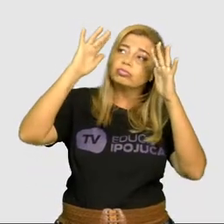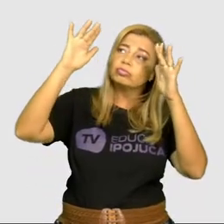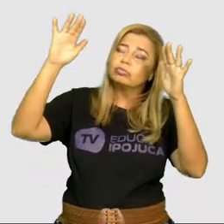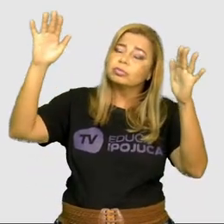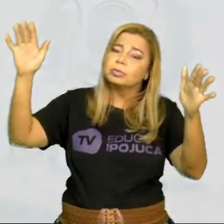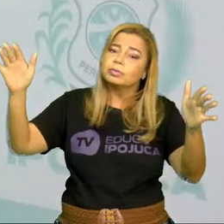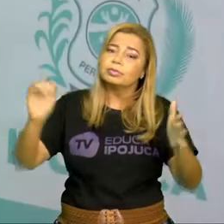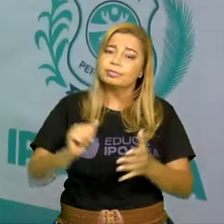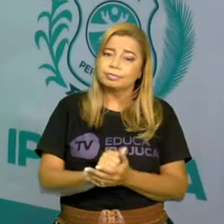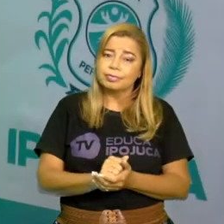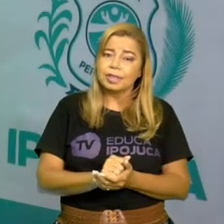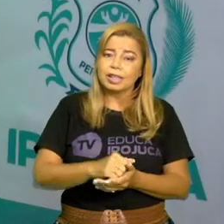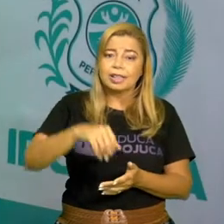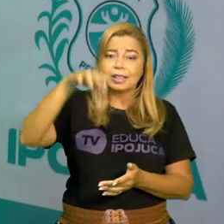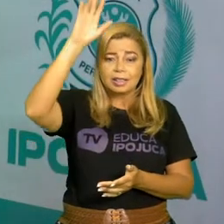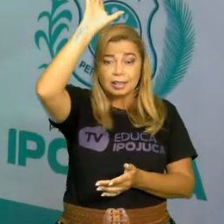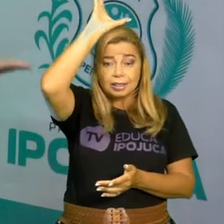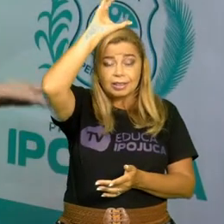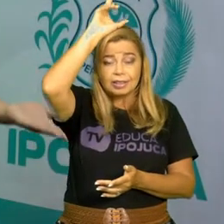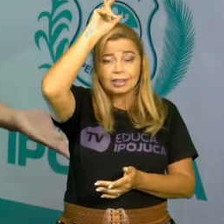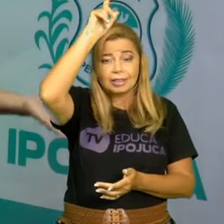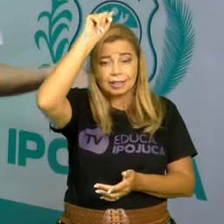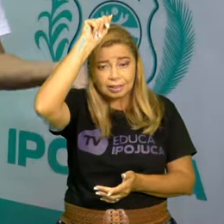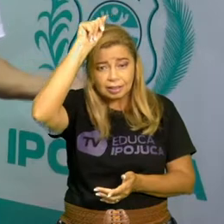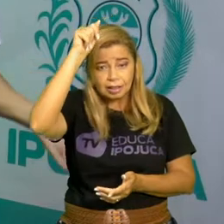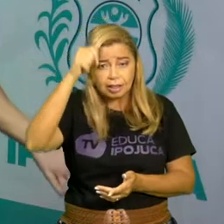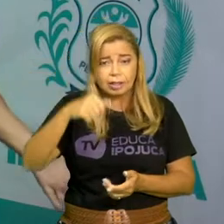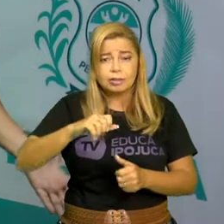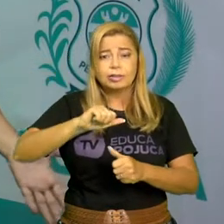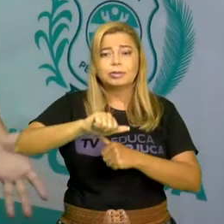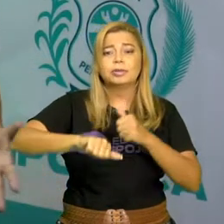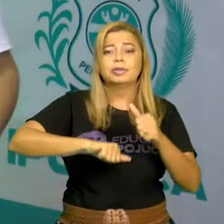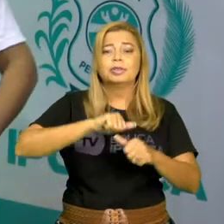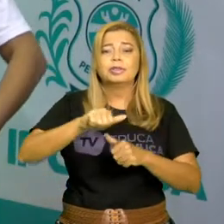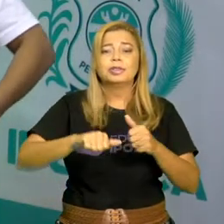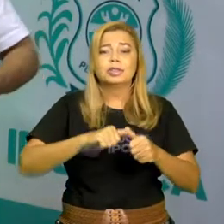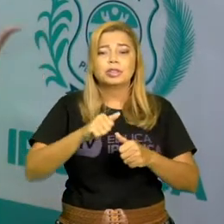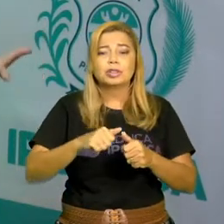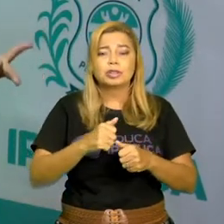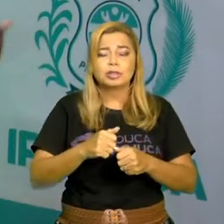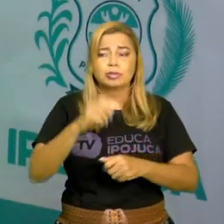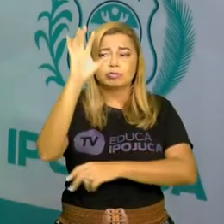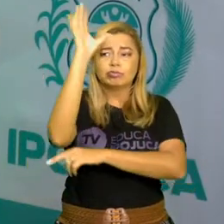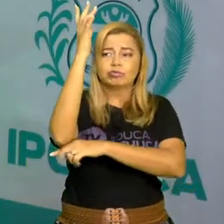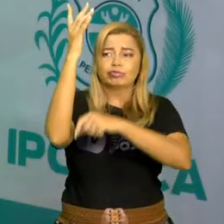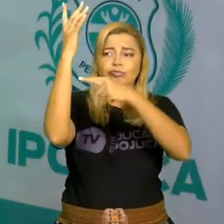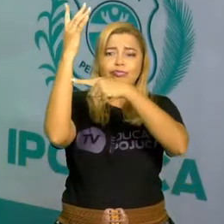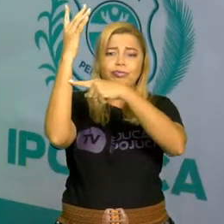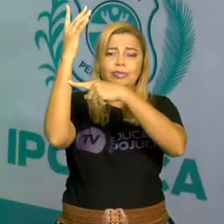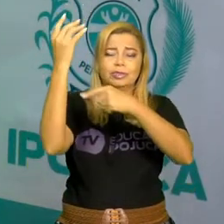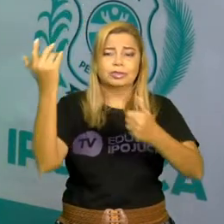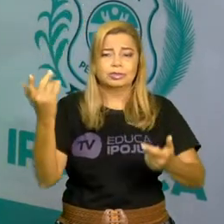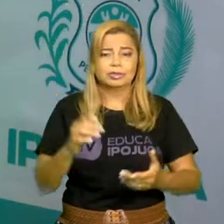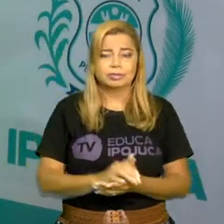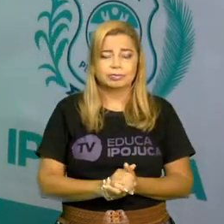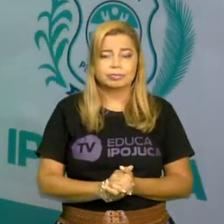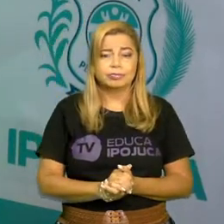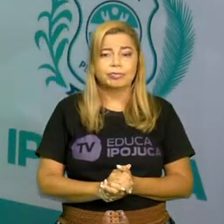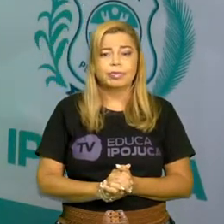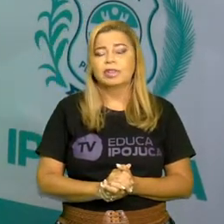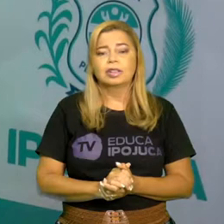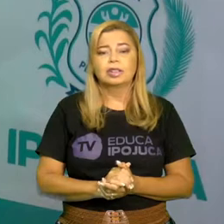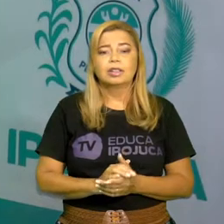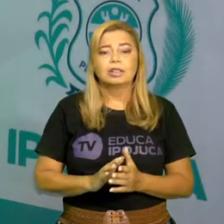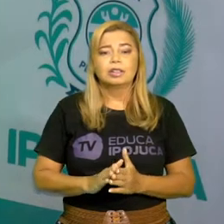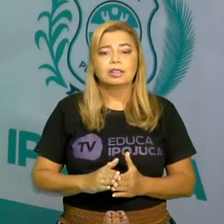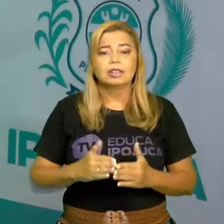virou o galho do poleiro, onde ele dorme. Então, o H é uma letra que no começo vai ser